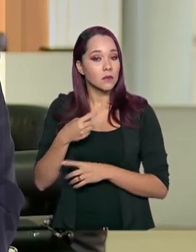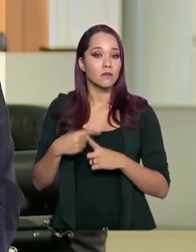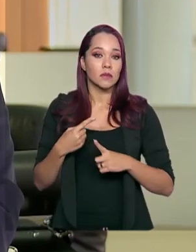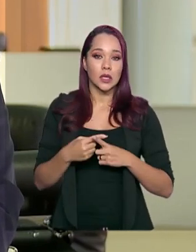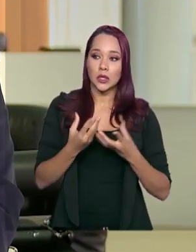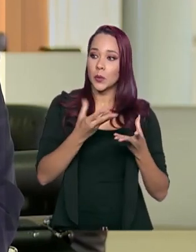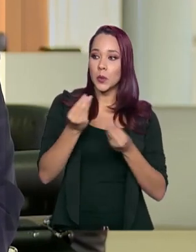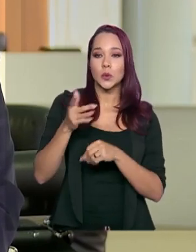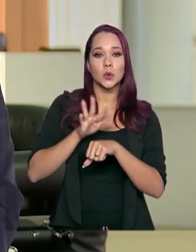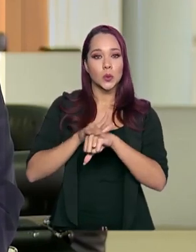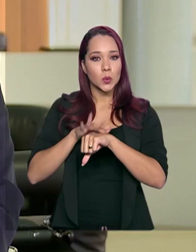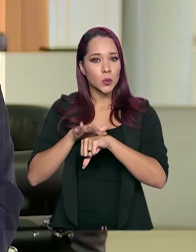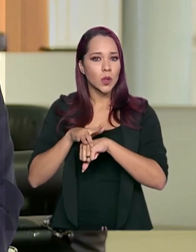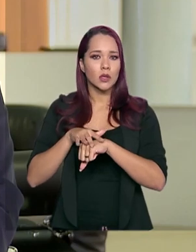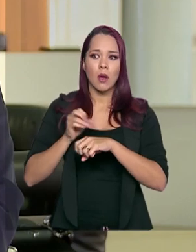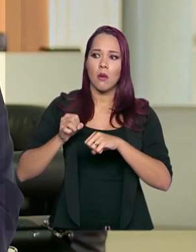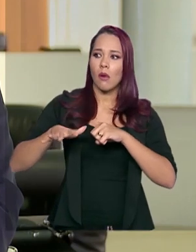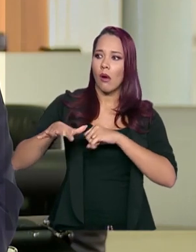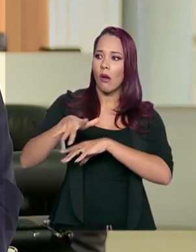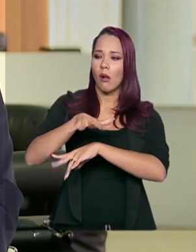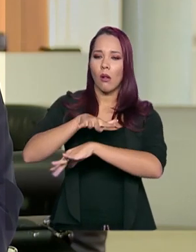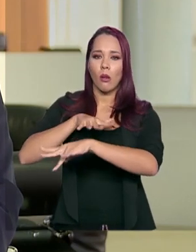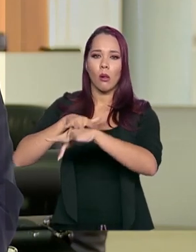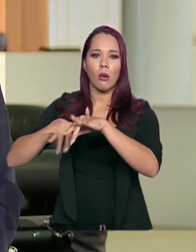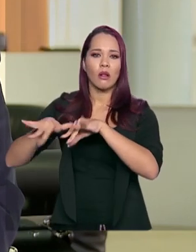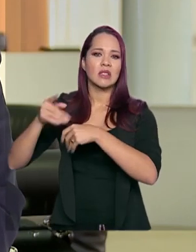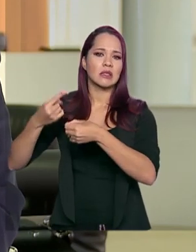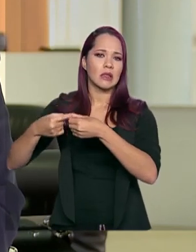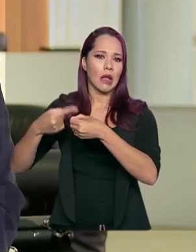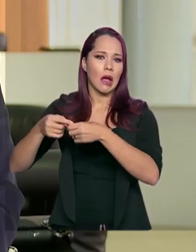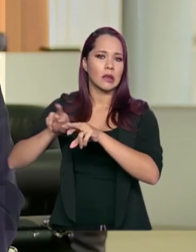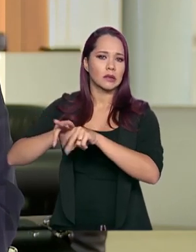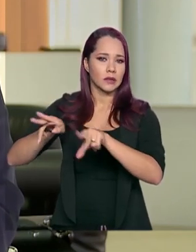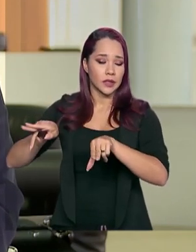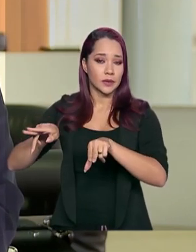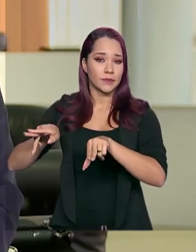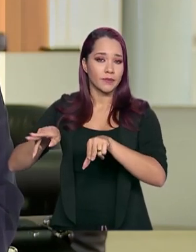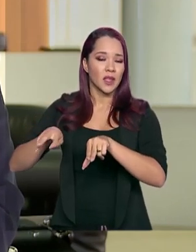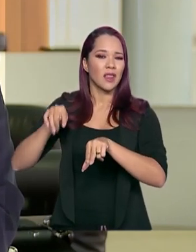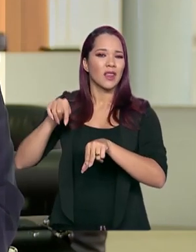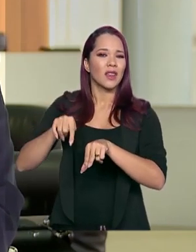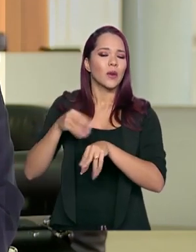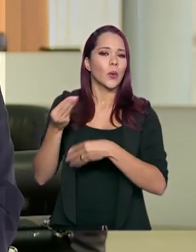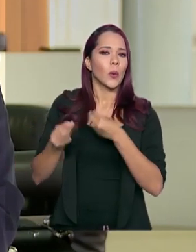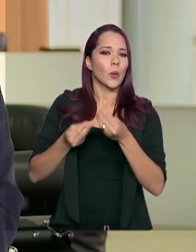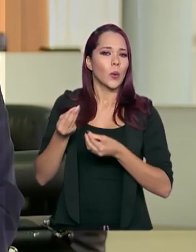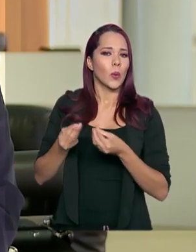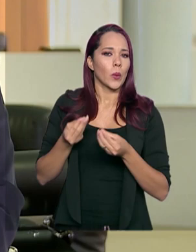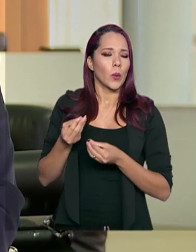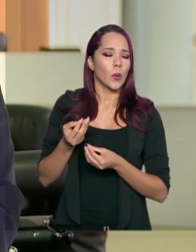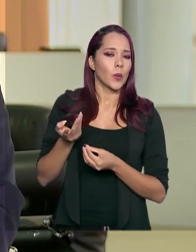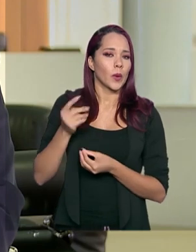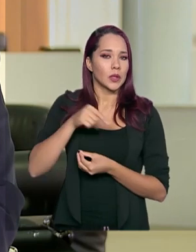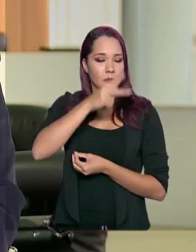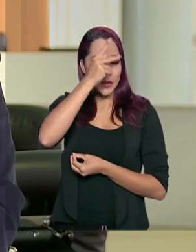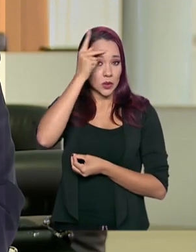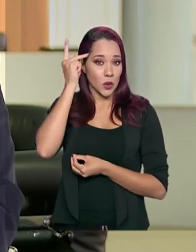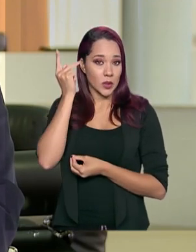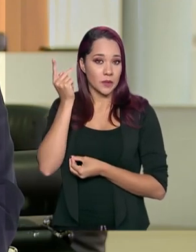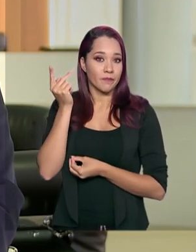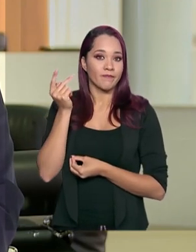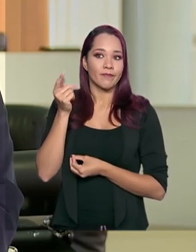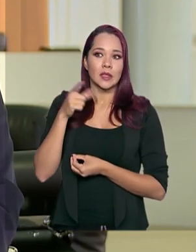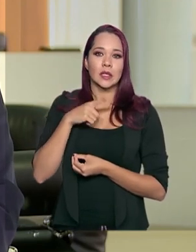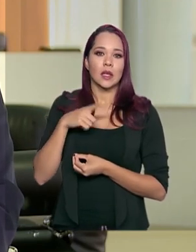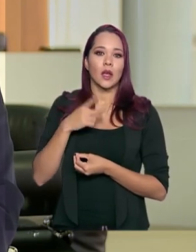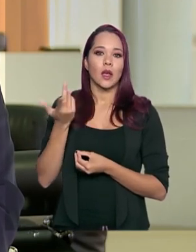muitas dessas doenças, elas acabam circulando nos grandes meios urbanos. E, num primeiro momento, como as pessoas vivem numa